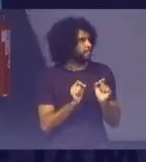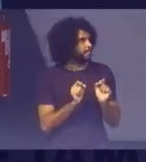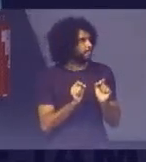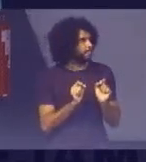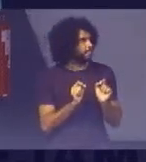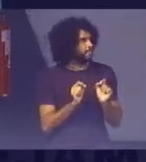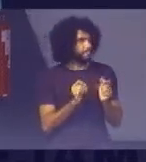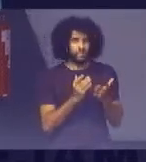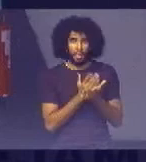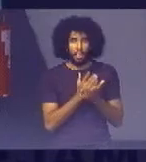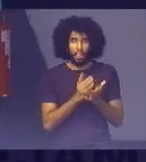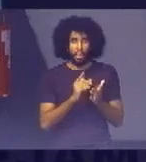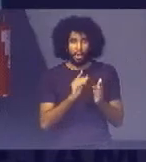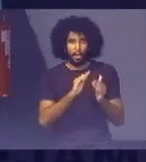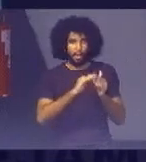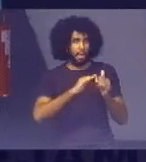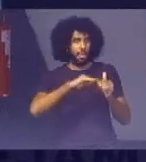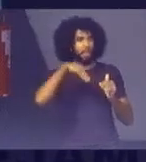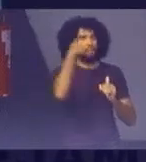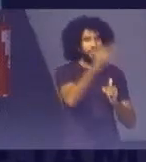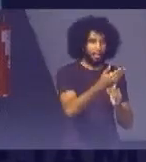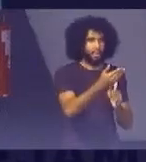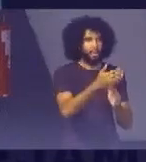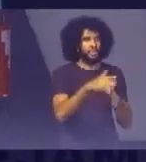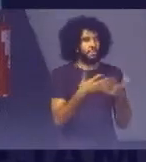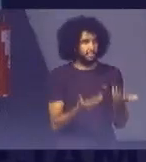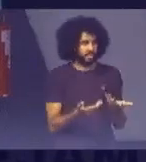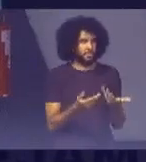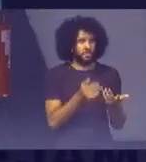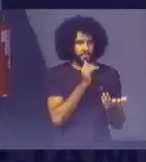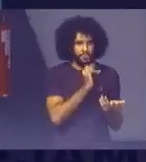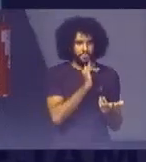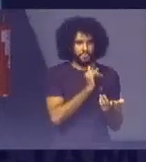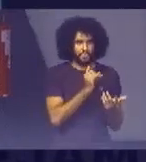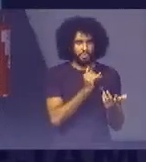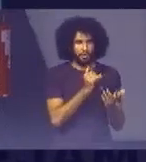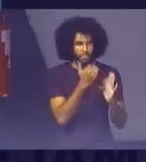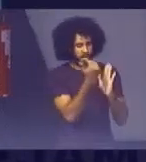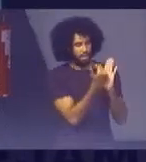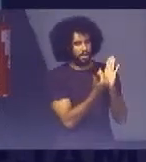ultrapassa Governos Então a gente Considera Que é uma agenda De Estado